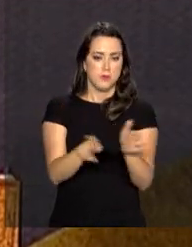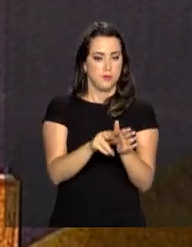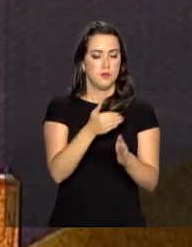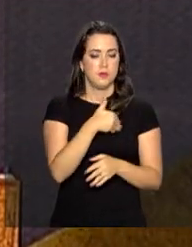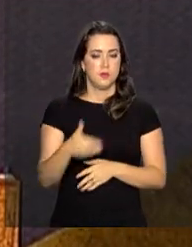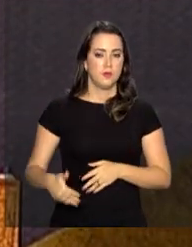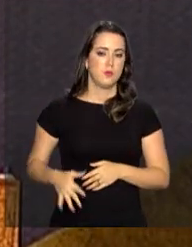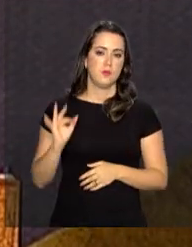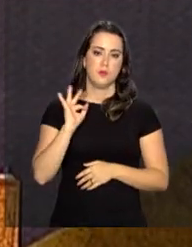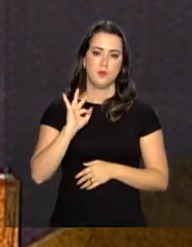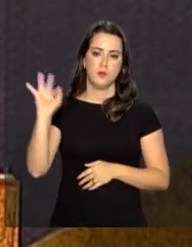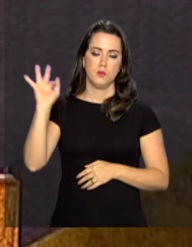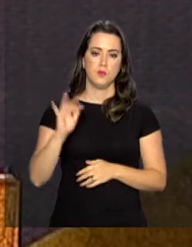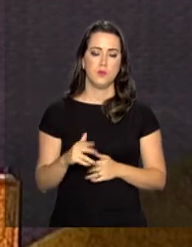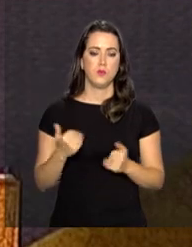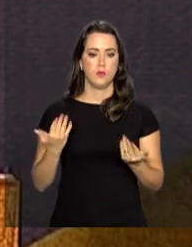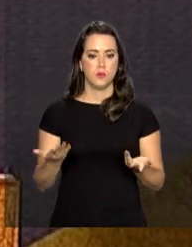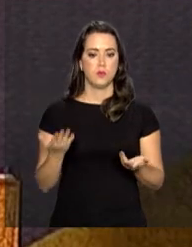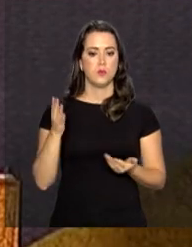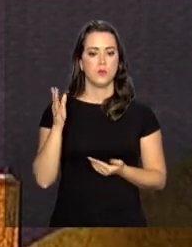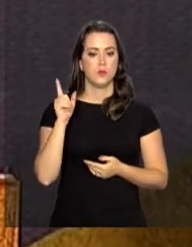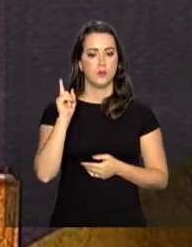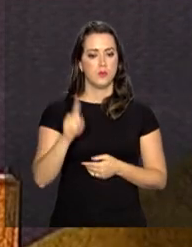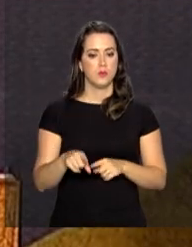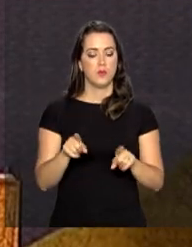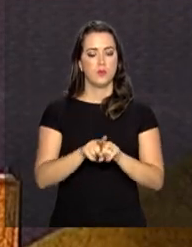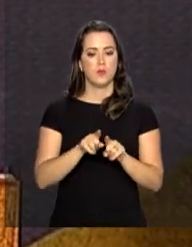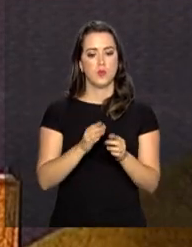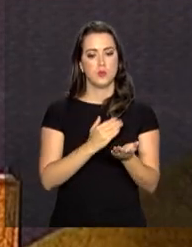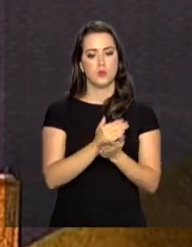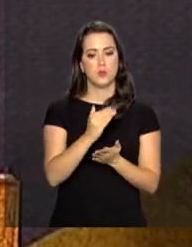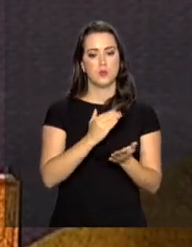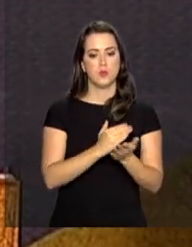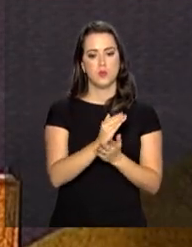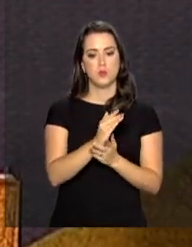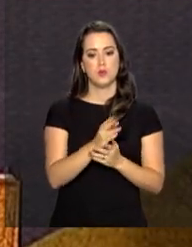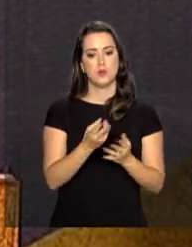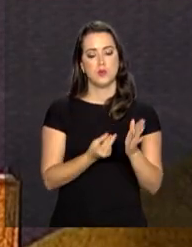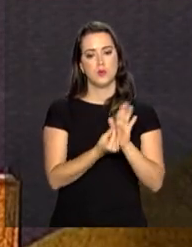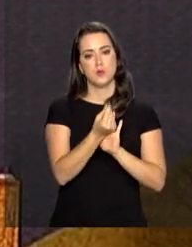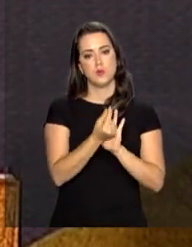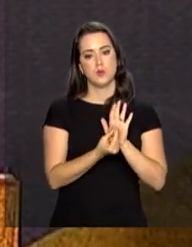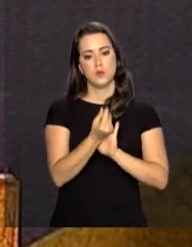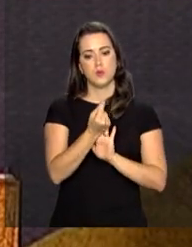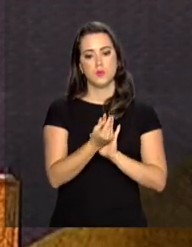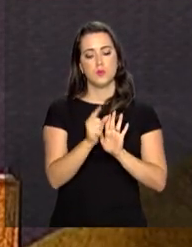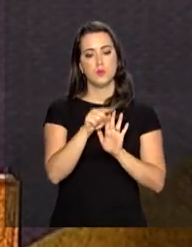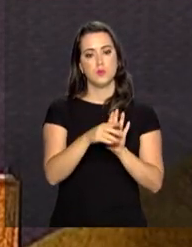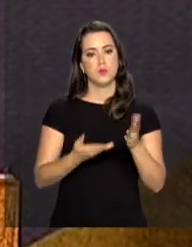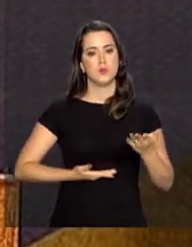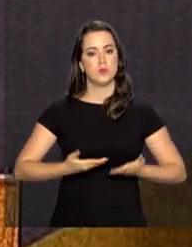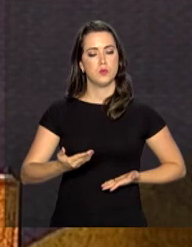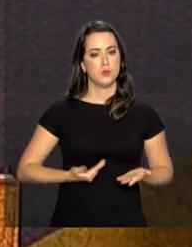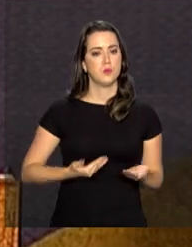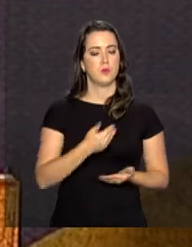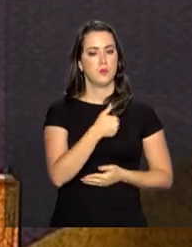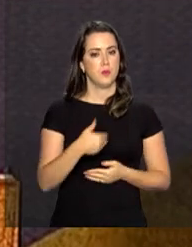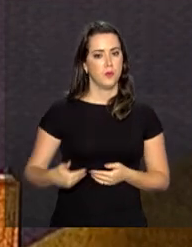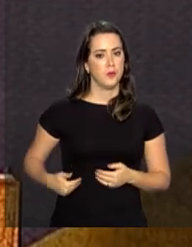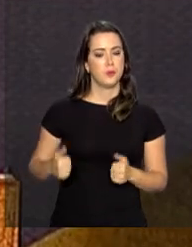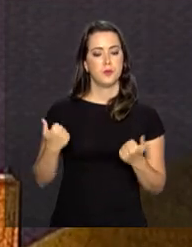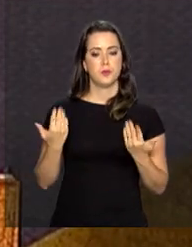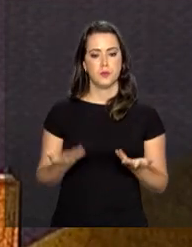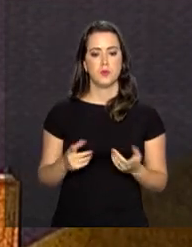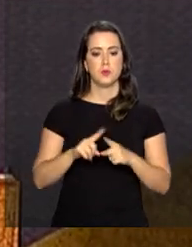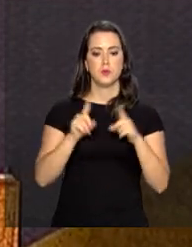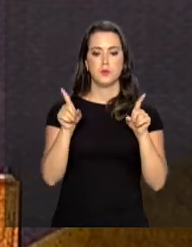da atuação dos poderes, a começar da execução orçamentária, os serviços públicos de um modo geral,